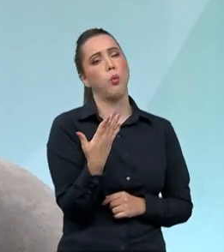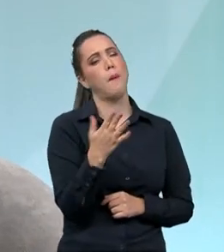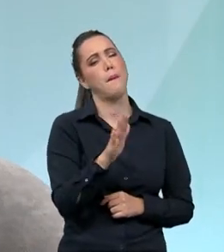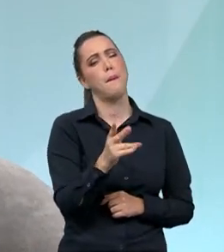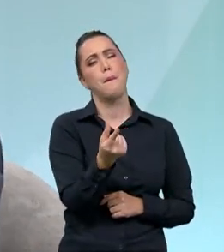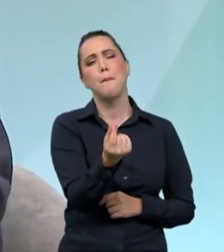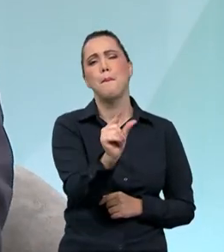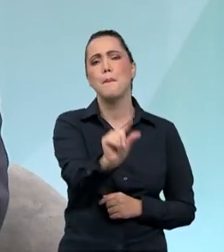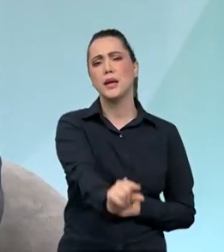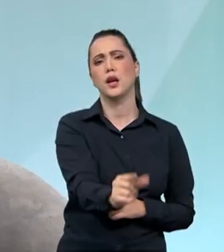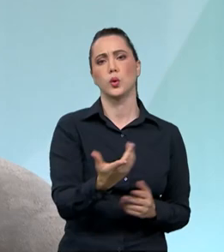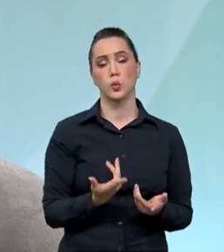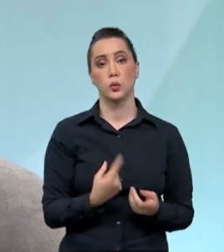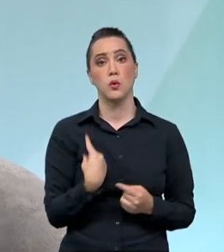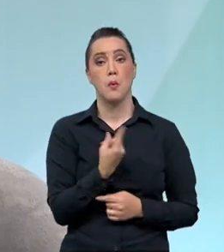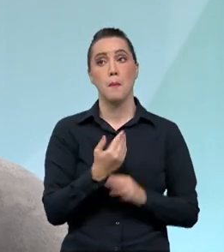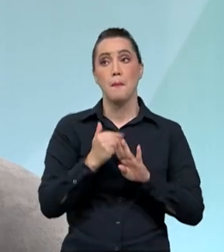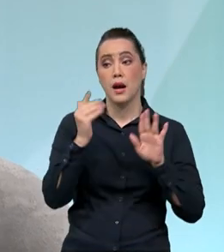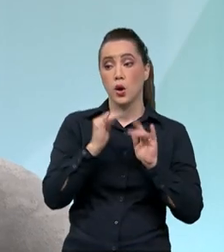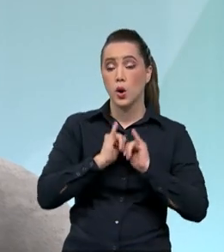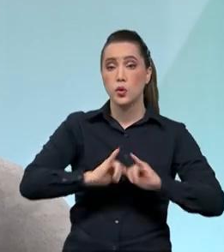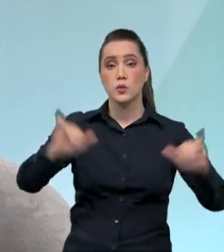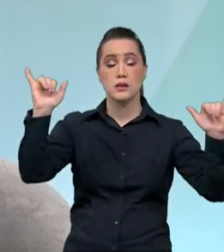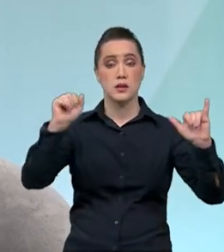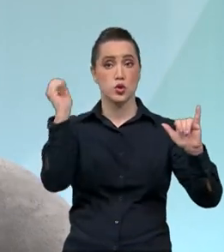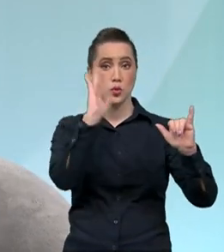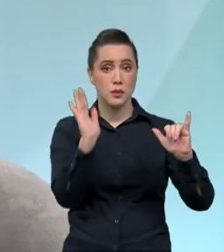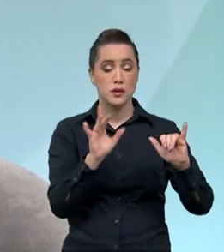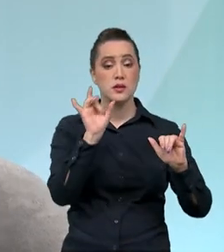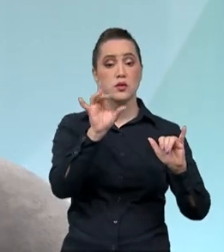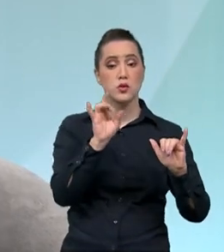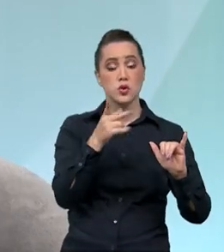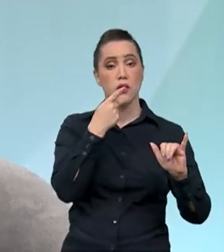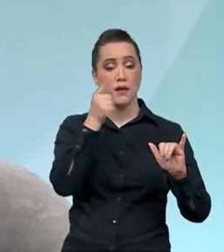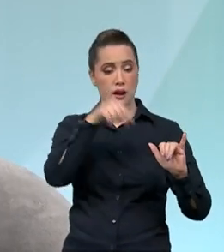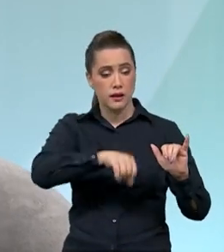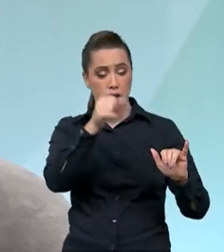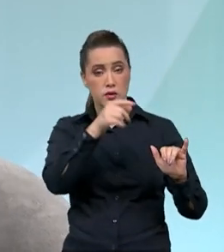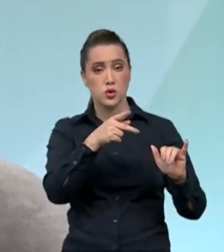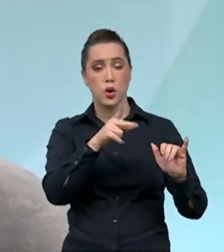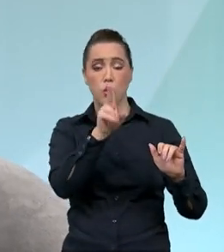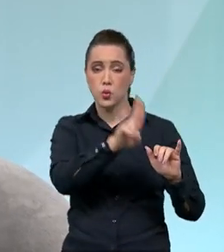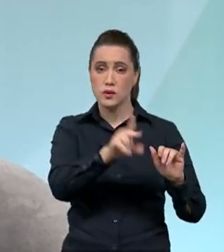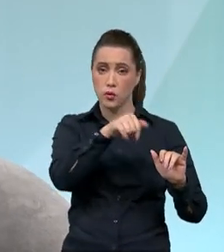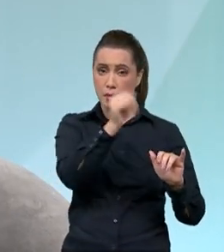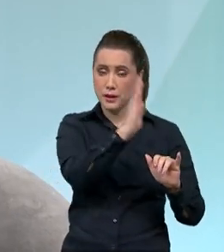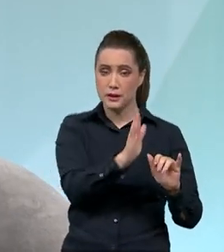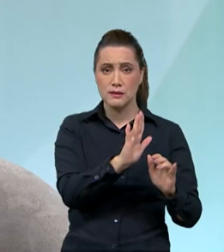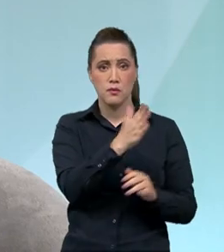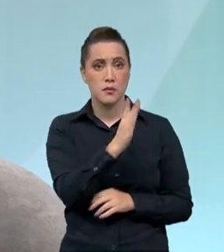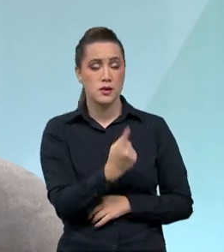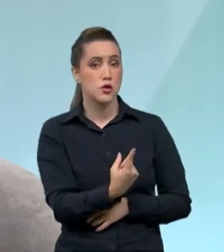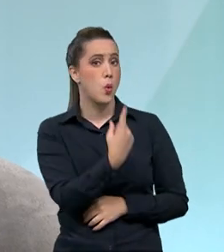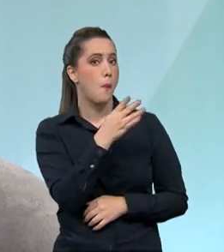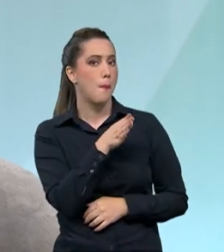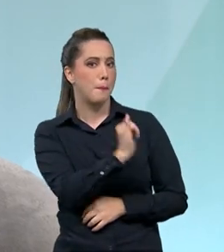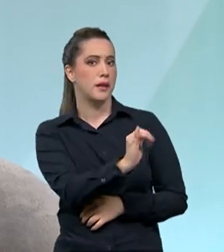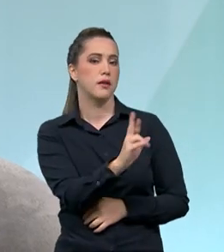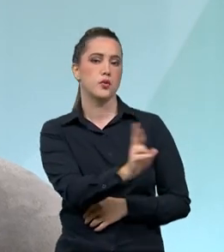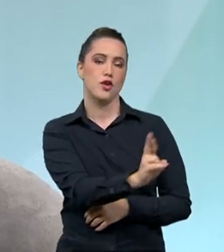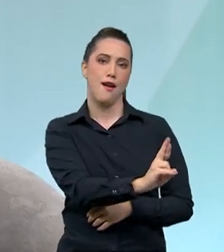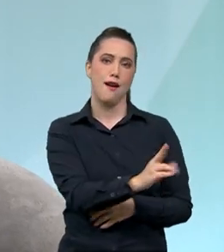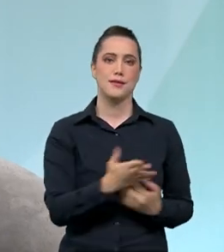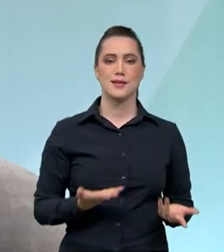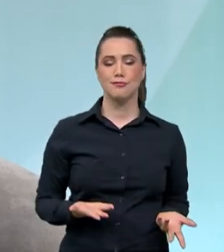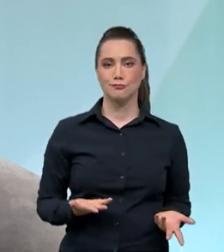pouco. O maior anunciante do Brasil, que só anuncia internamente, tem um investimento de cerca de um bilhão de reais.